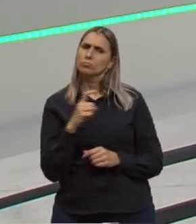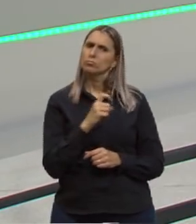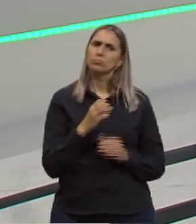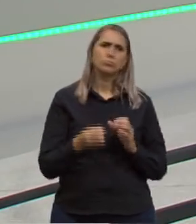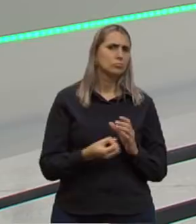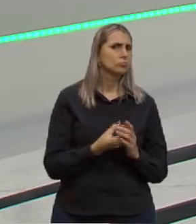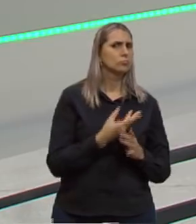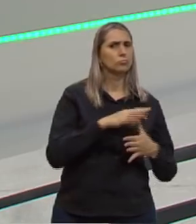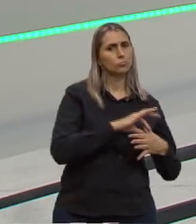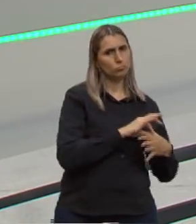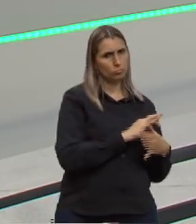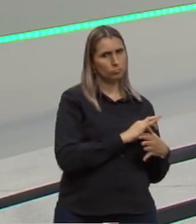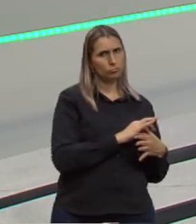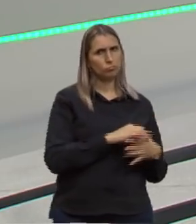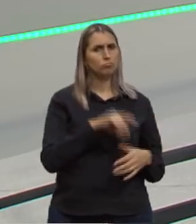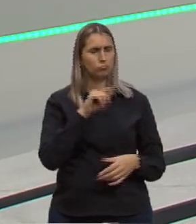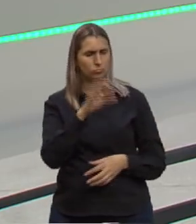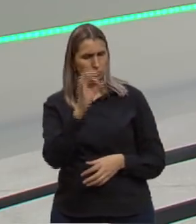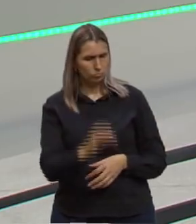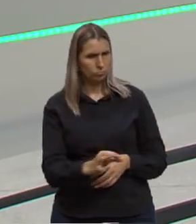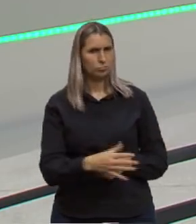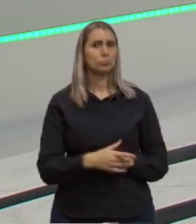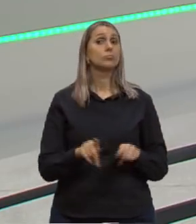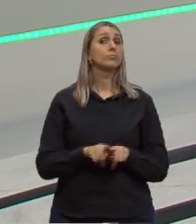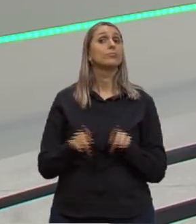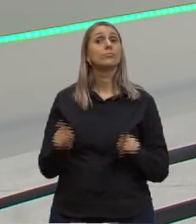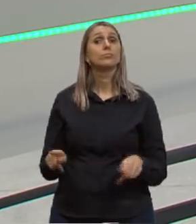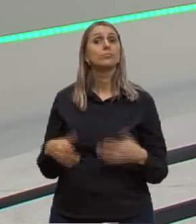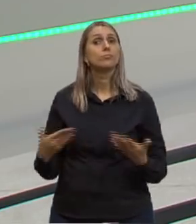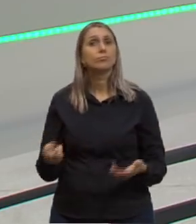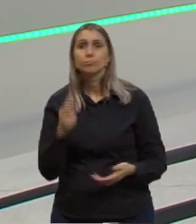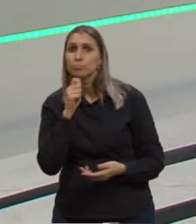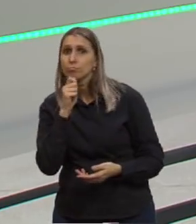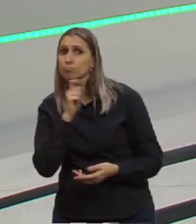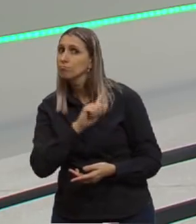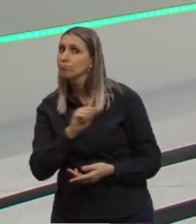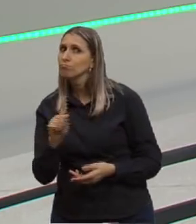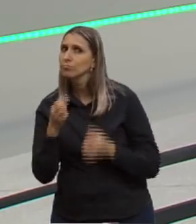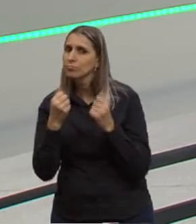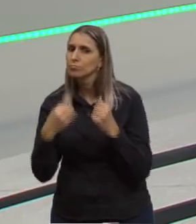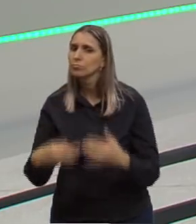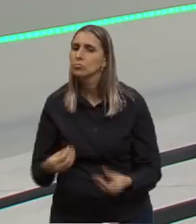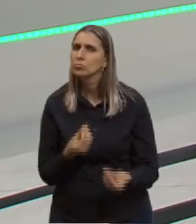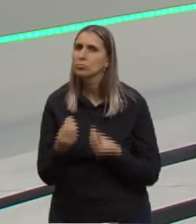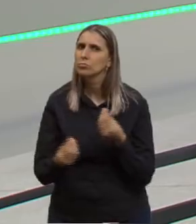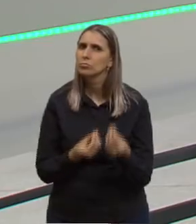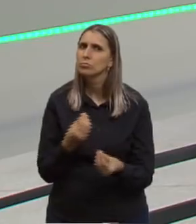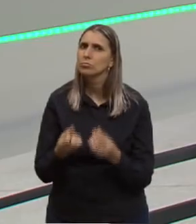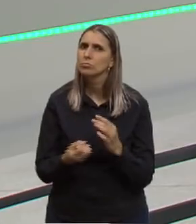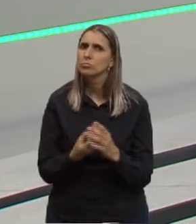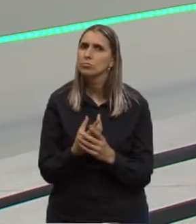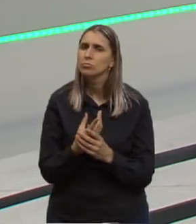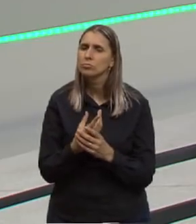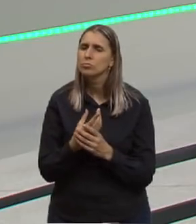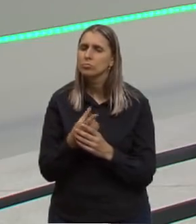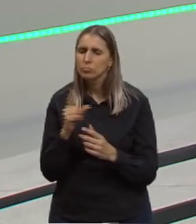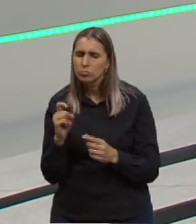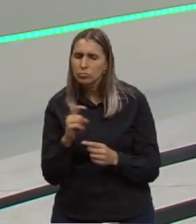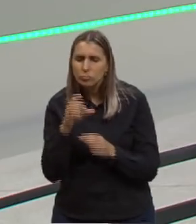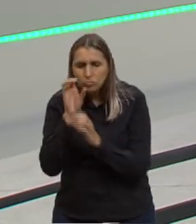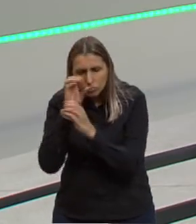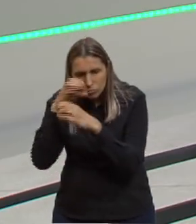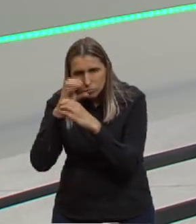surgem da carne, tudo está certo. Mas, ainda não explicou como é que surgem os micro-organismos.